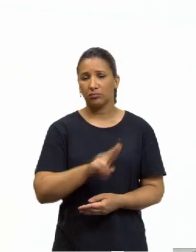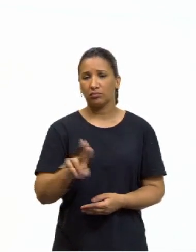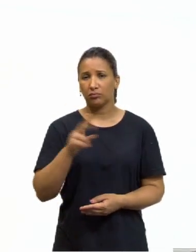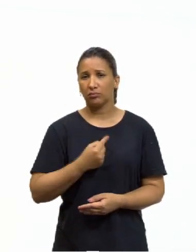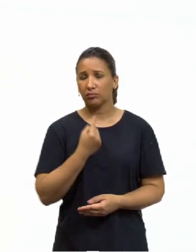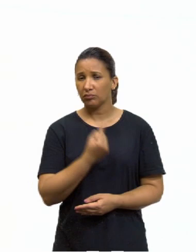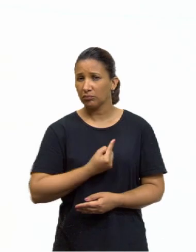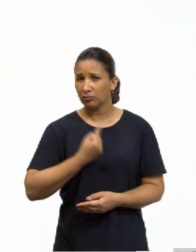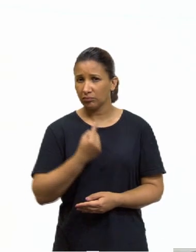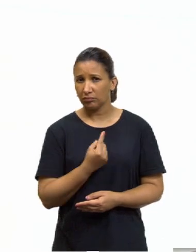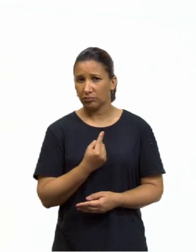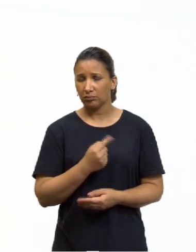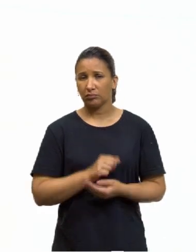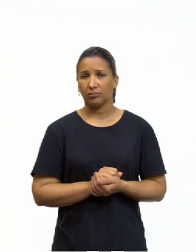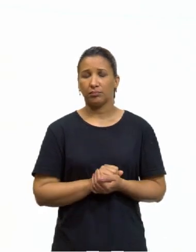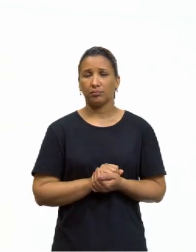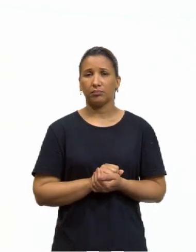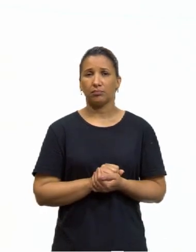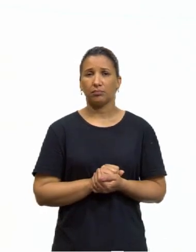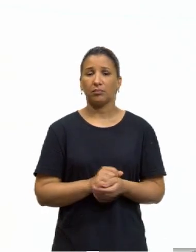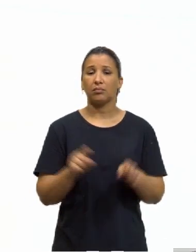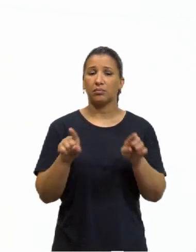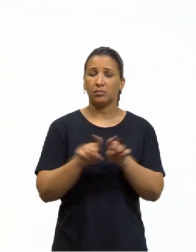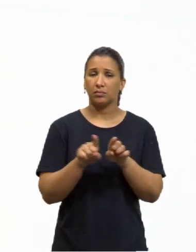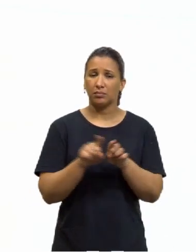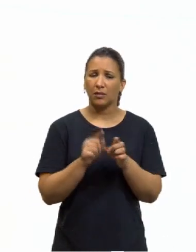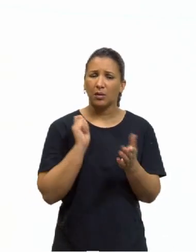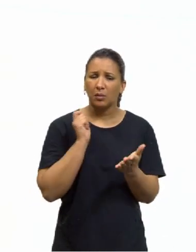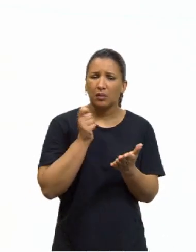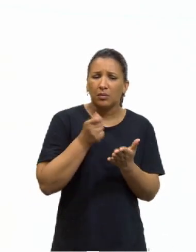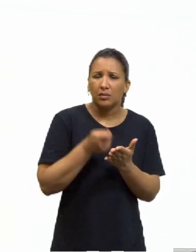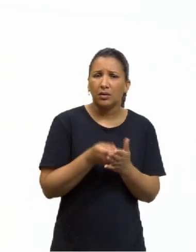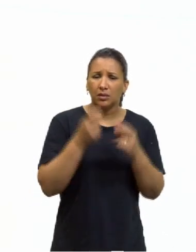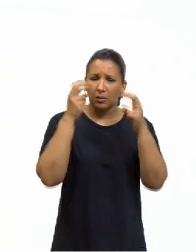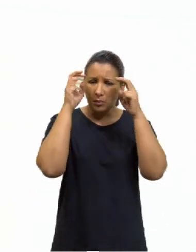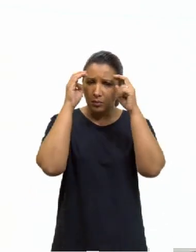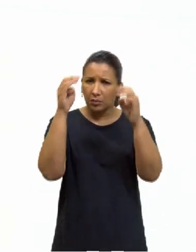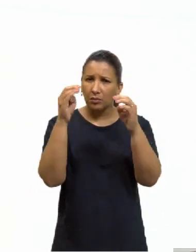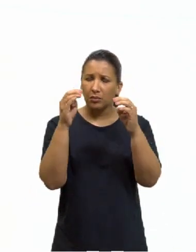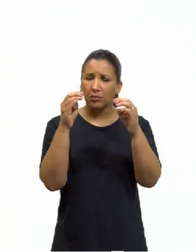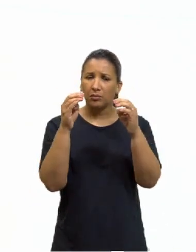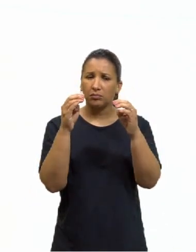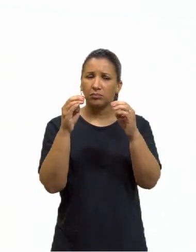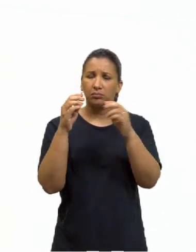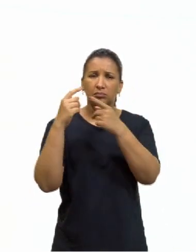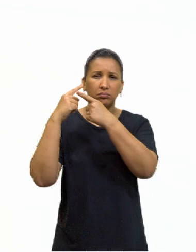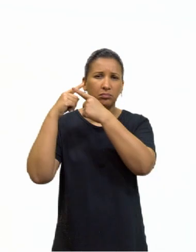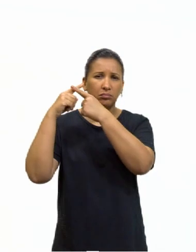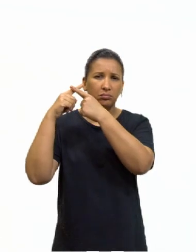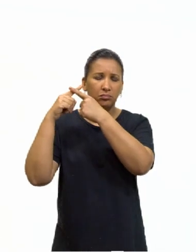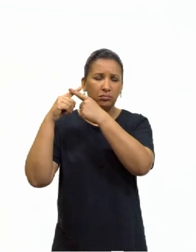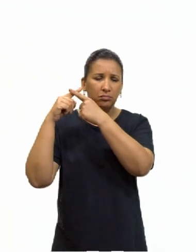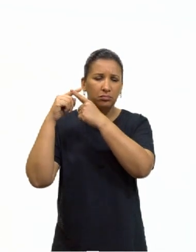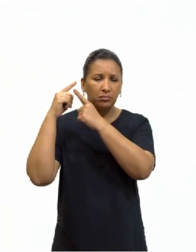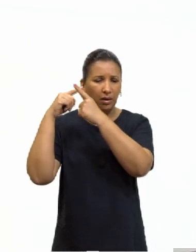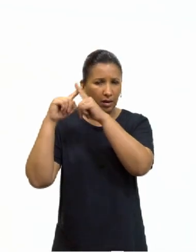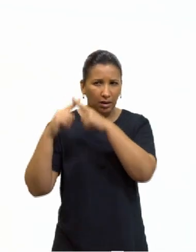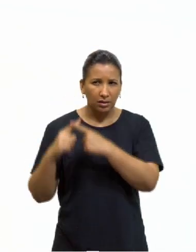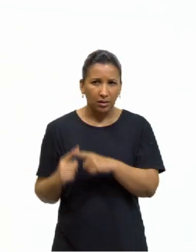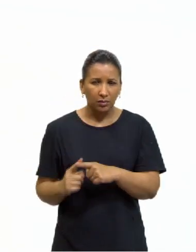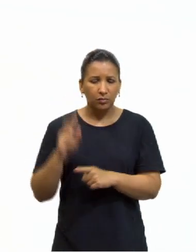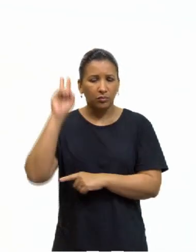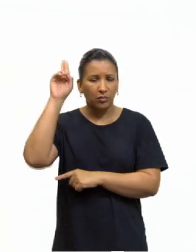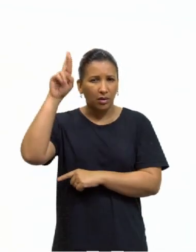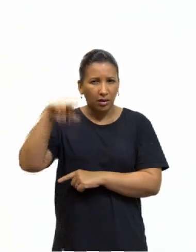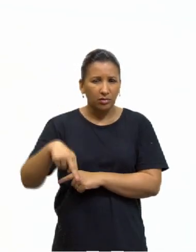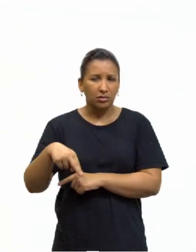consciência e dever. Dever aqui é entendido como uma expressão da racionalidade humana, ou seja, essa